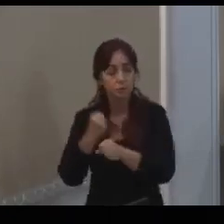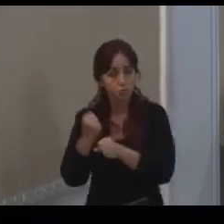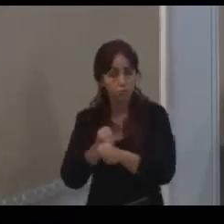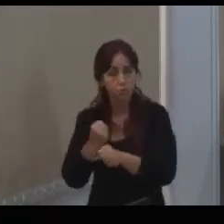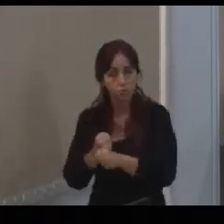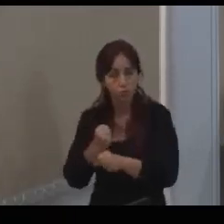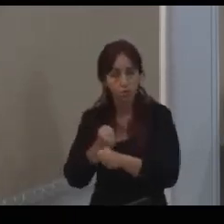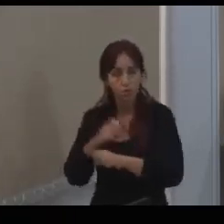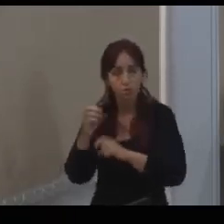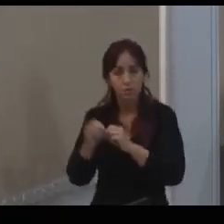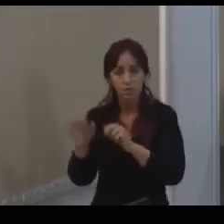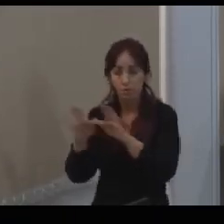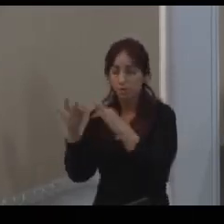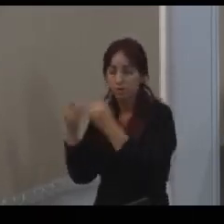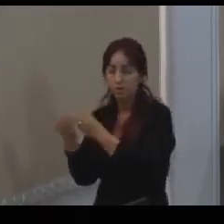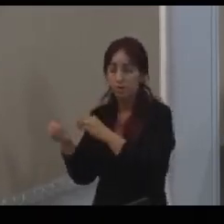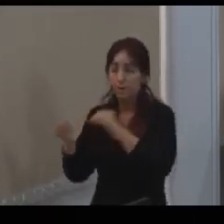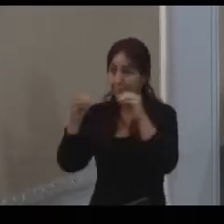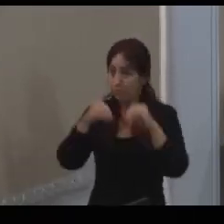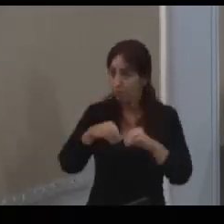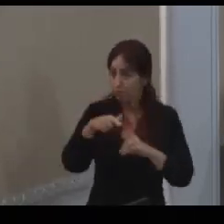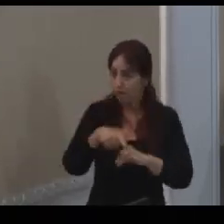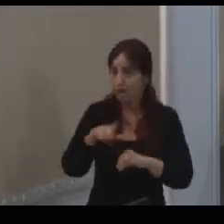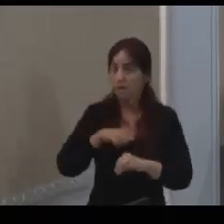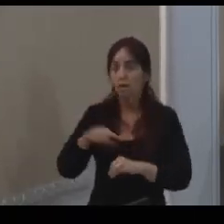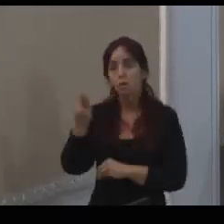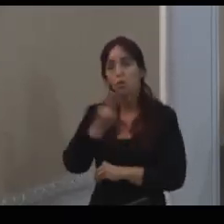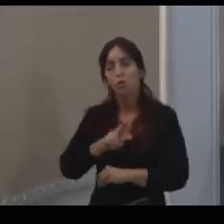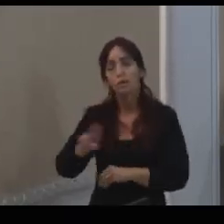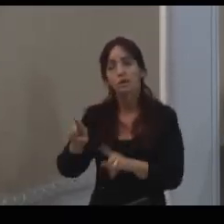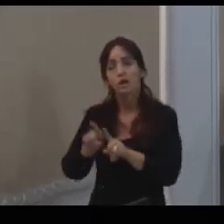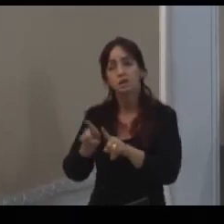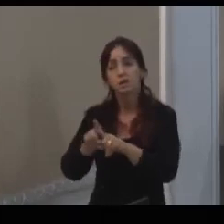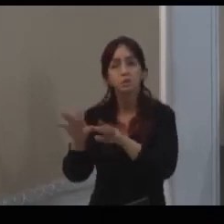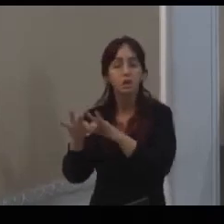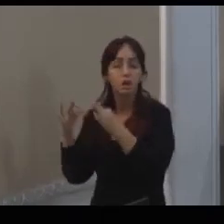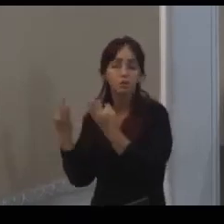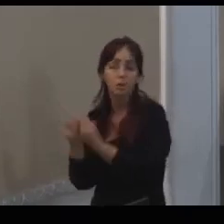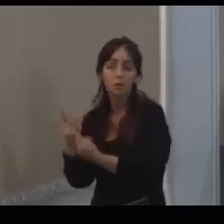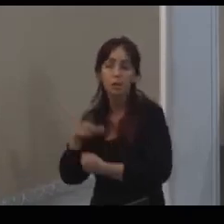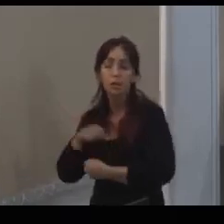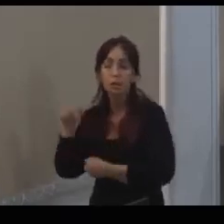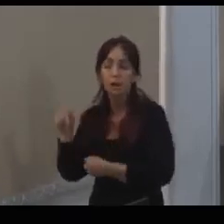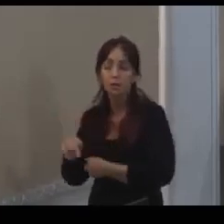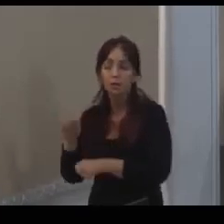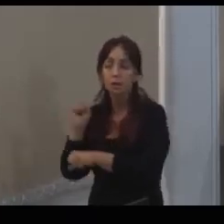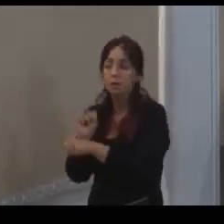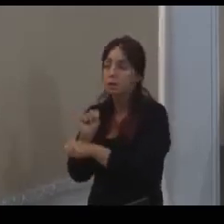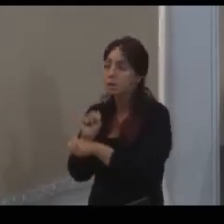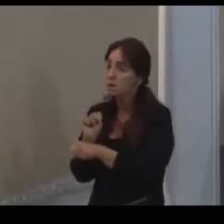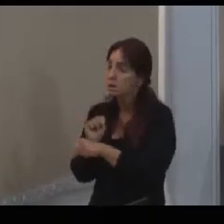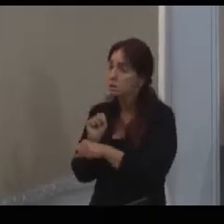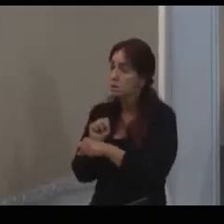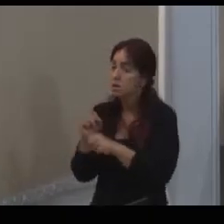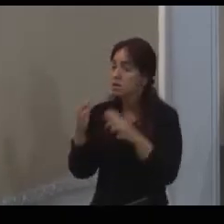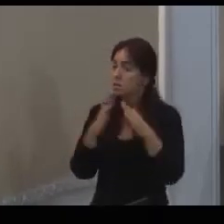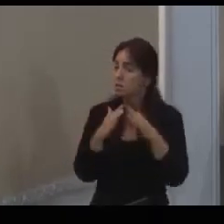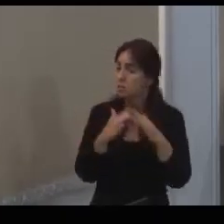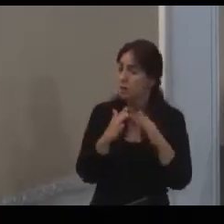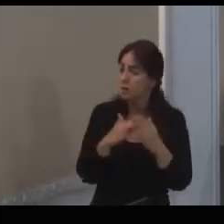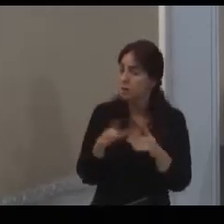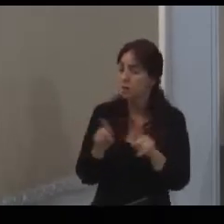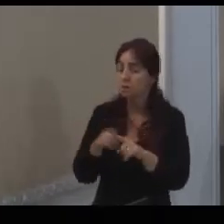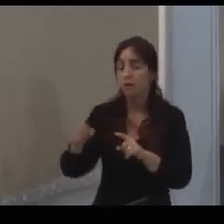para reassentar as famílias. Tem unidades também destinadas a famílias que estão hoje aguardando moradias no Bolsa